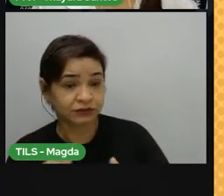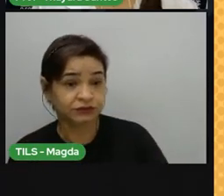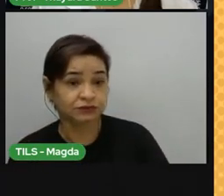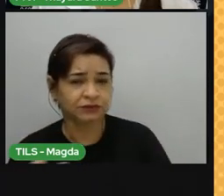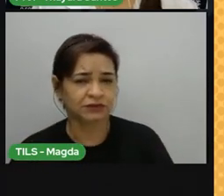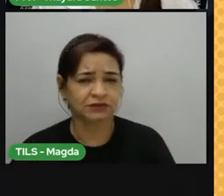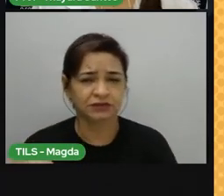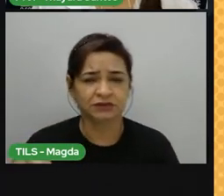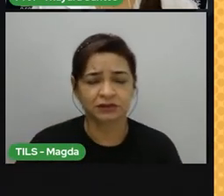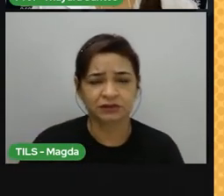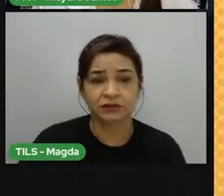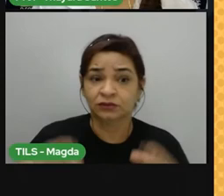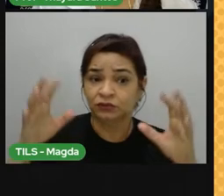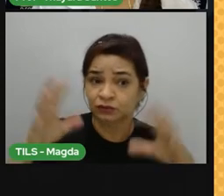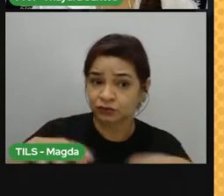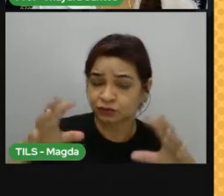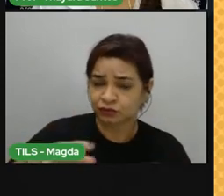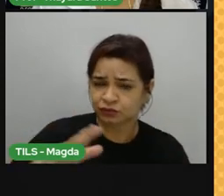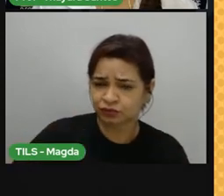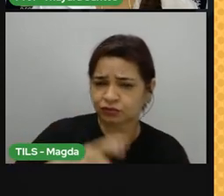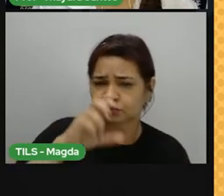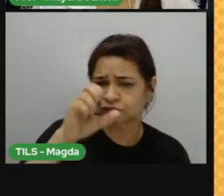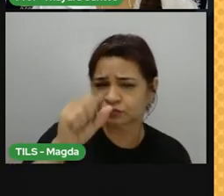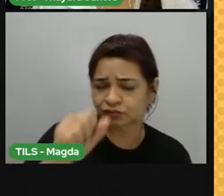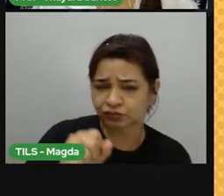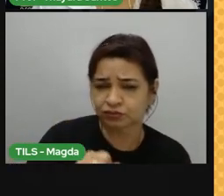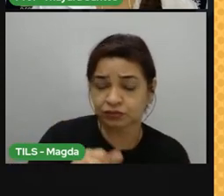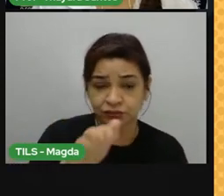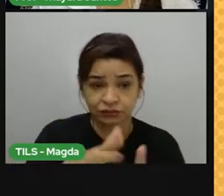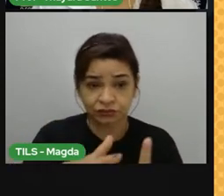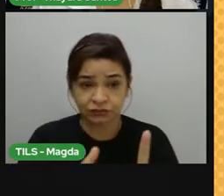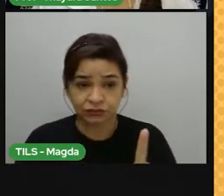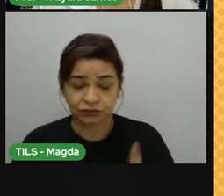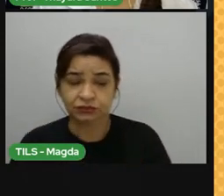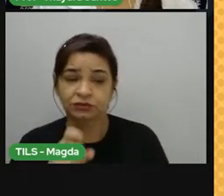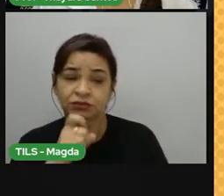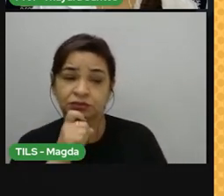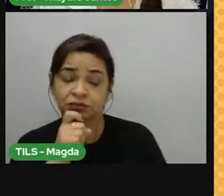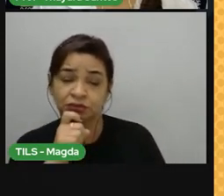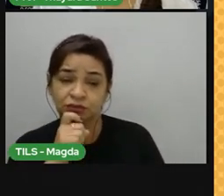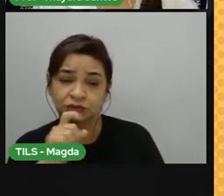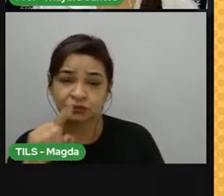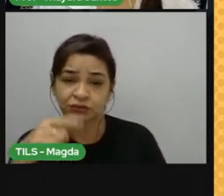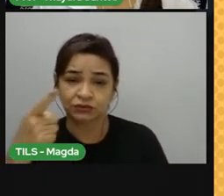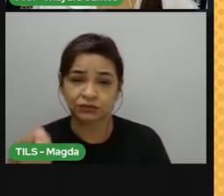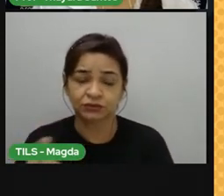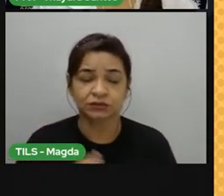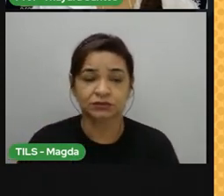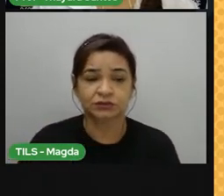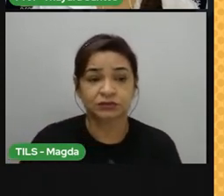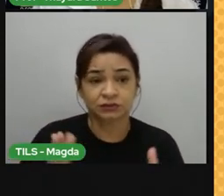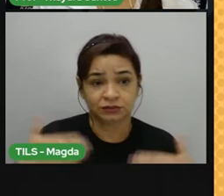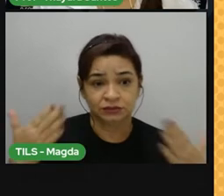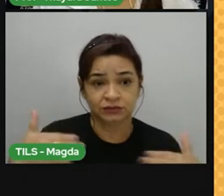as chuvas são mais intensas no outono e no inverno, enquanto no litoral sudeste são mais frequentes no verão.